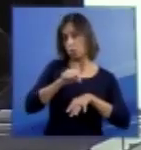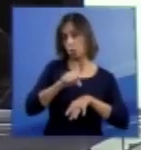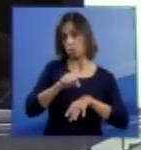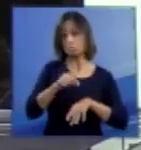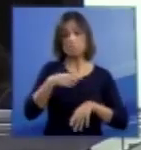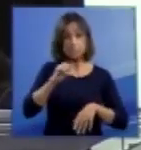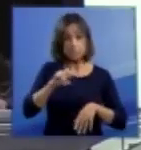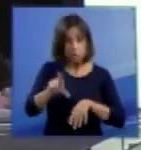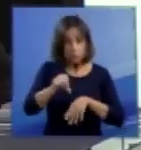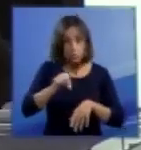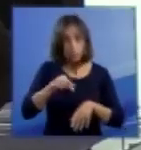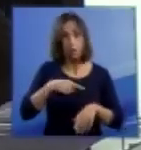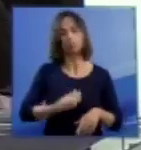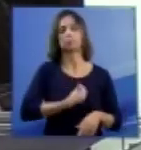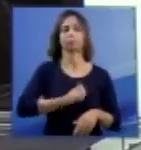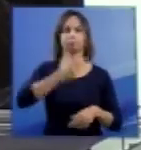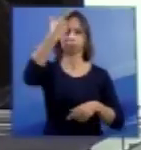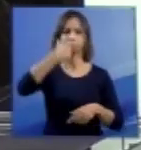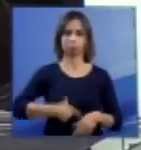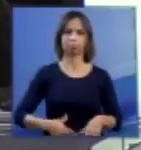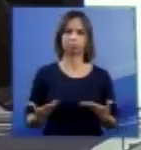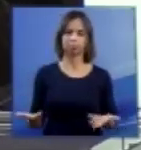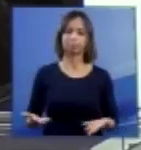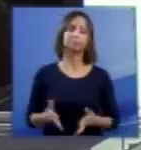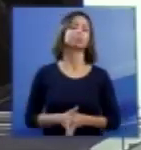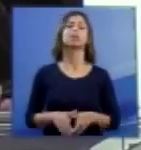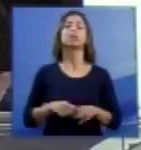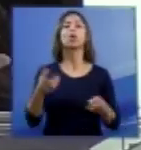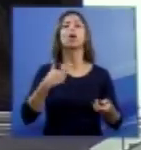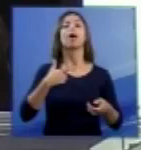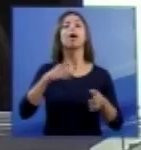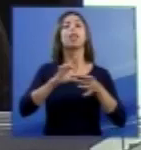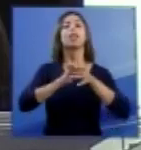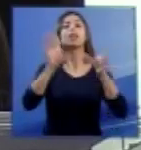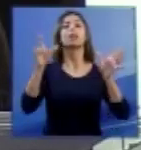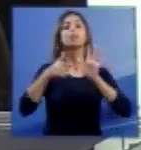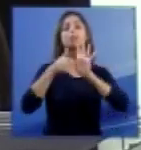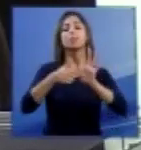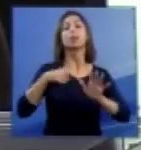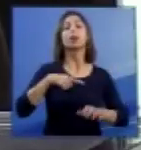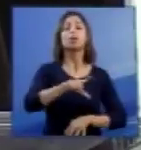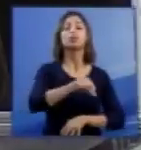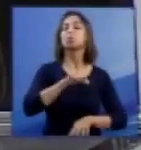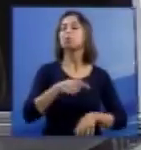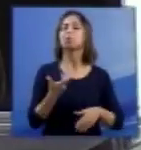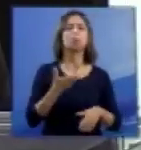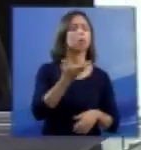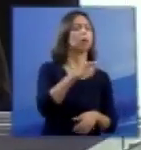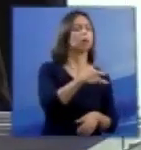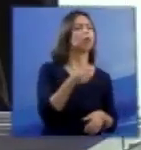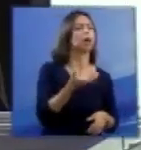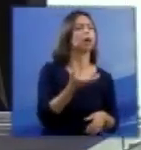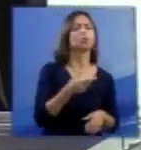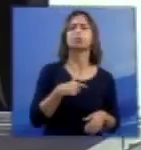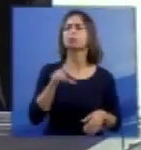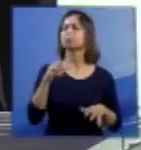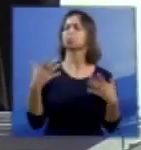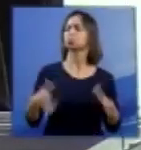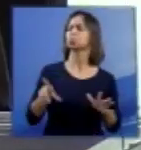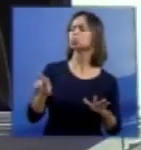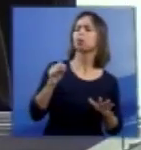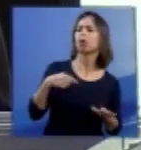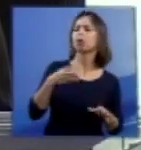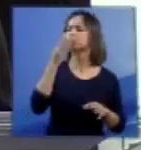Então, a nossa capacidade de escolha, que expressa a nossa consciência, remete a algumas coisas que foram levantadas aqui. O tronco